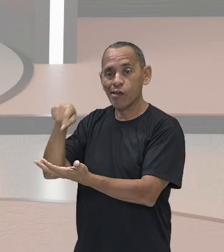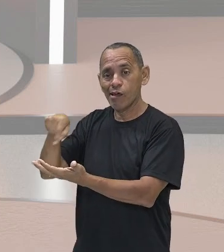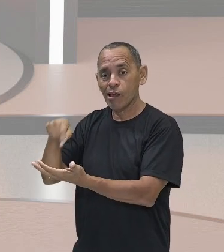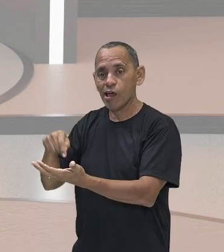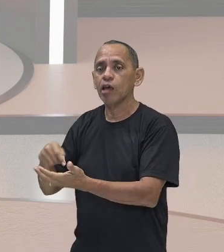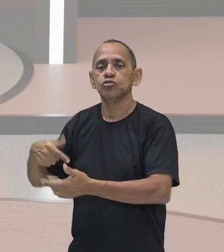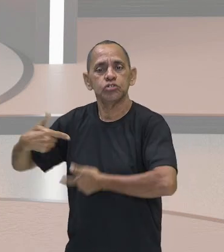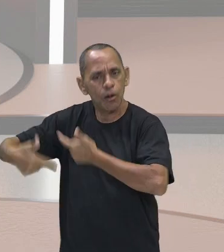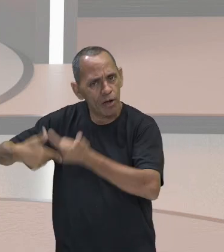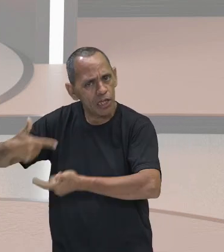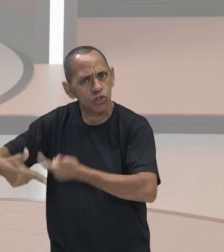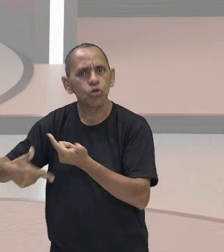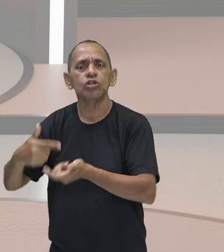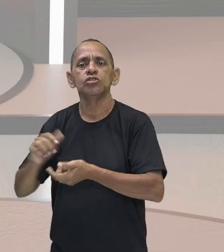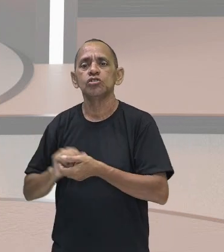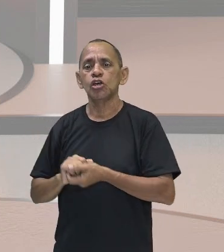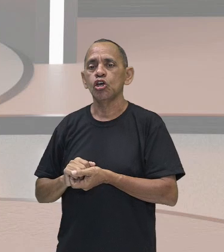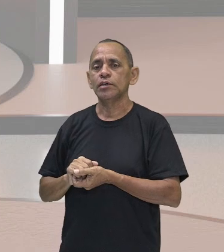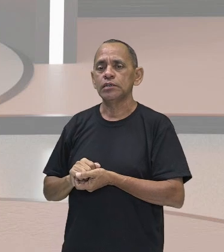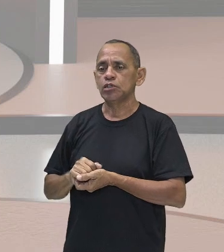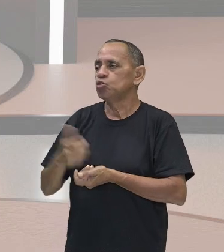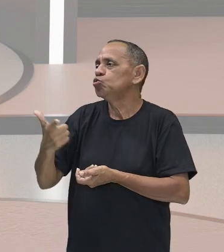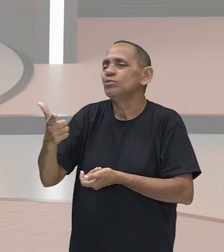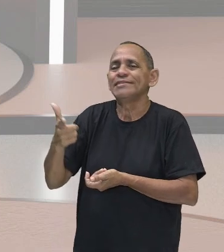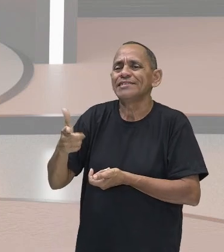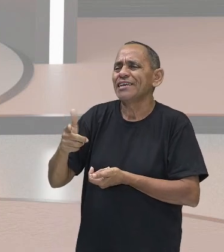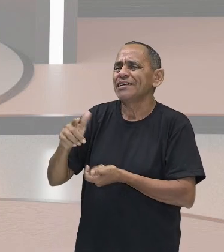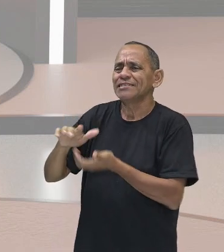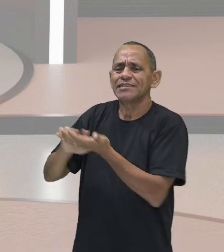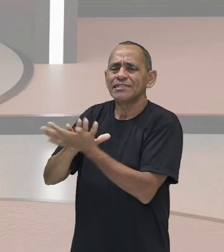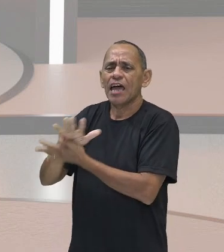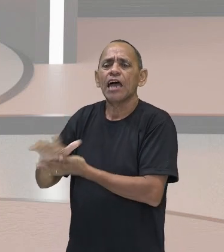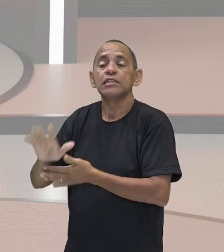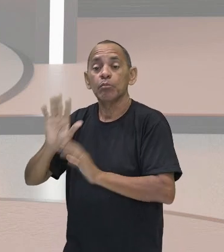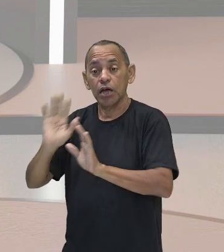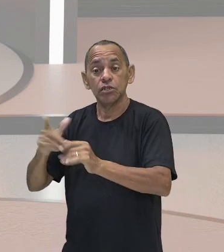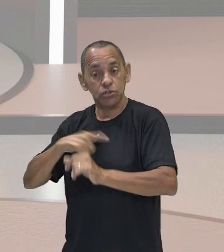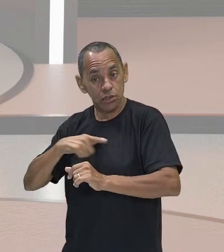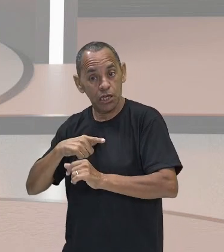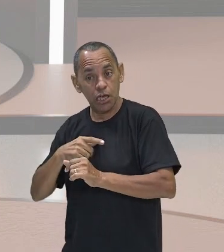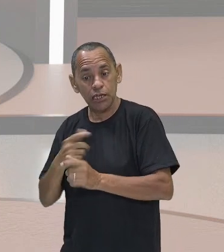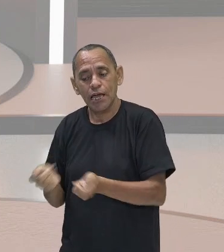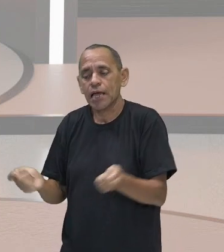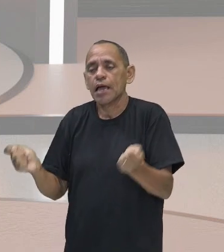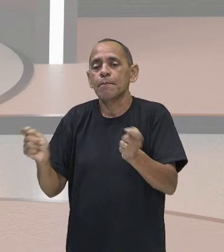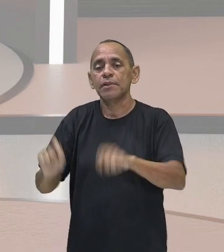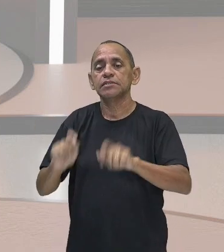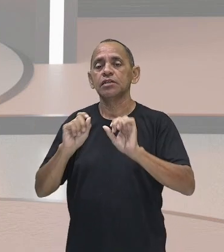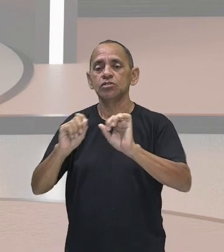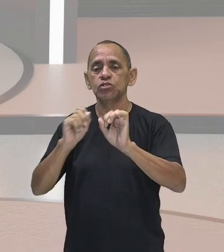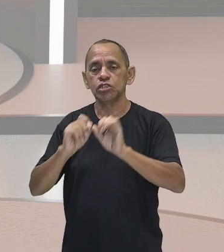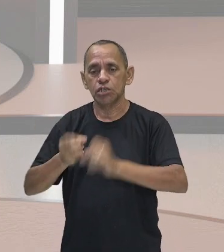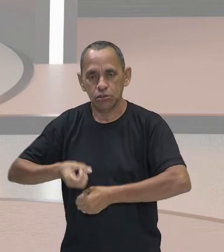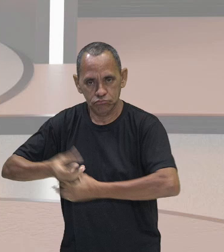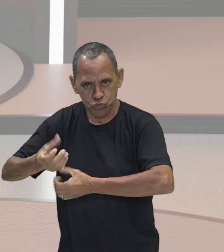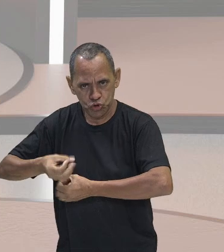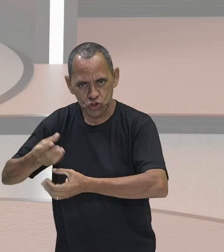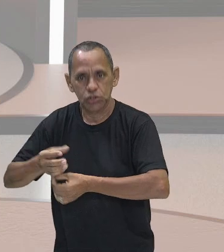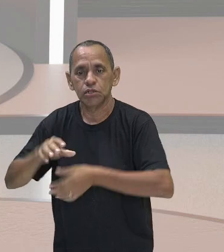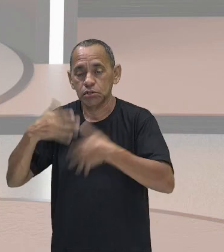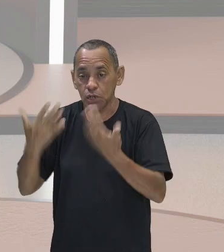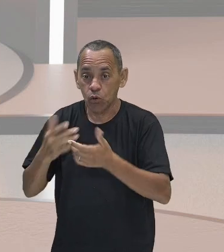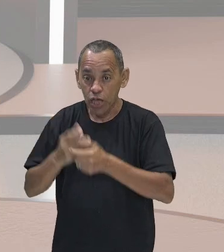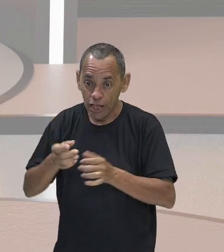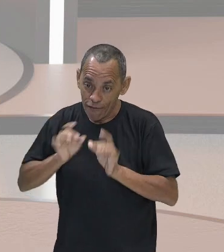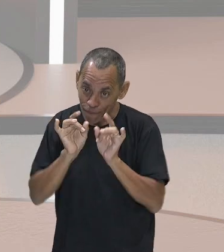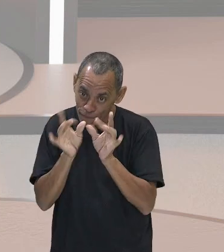professor? É aquele que não possui nada além da capacidade de trabalhar, de produzir, e ele vende a sua força de trabalho